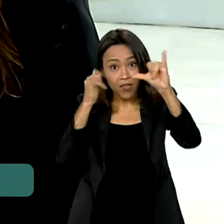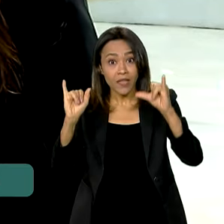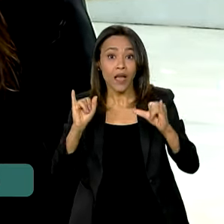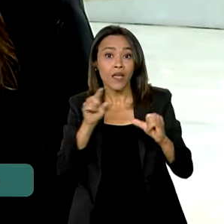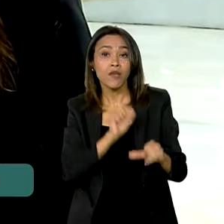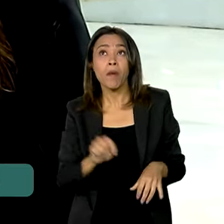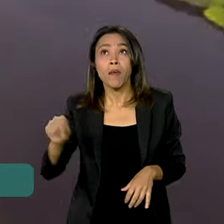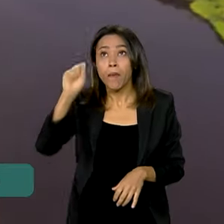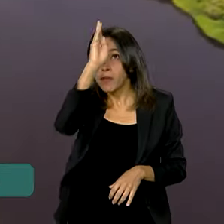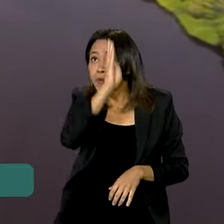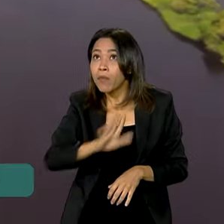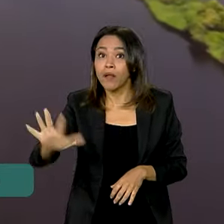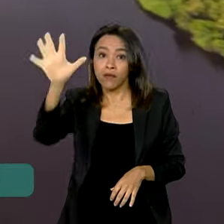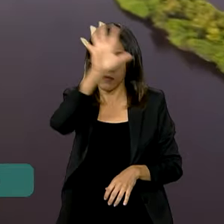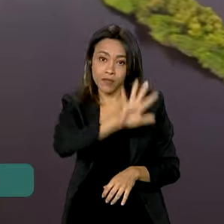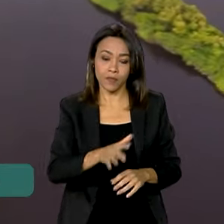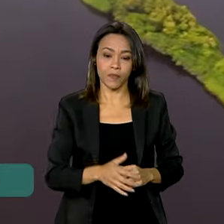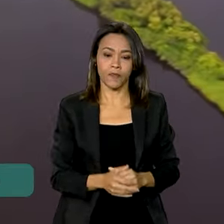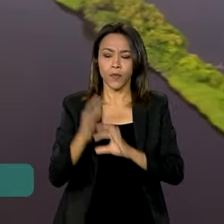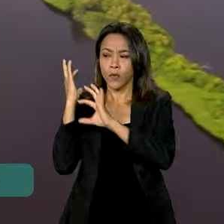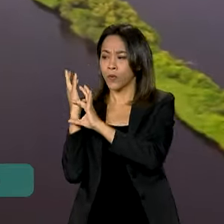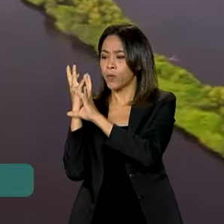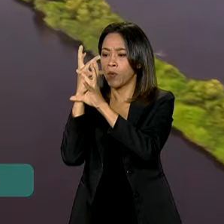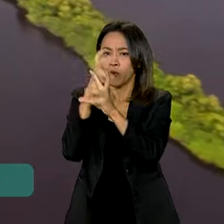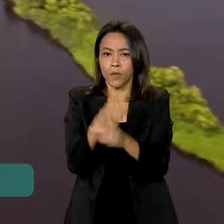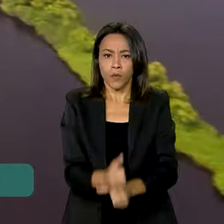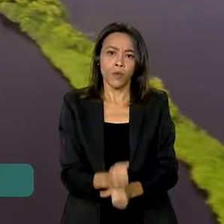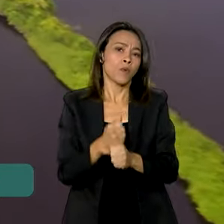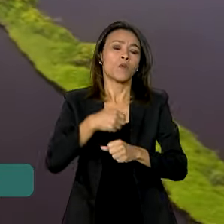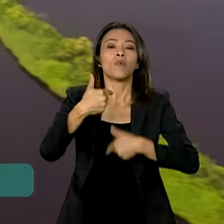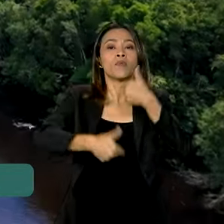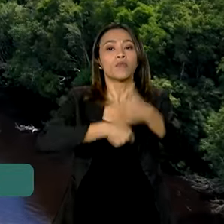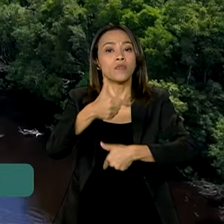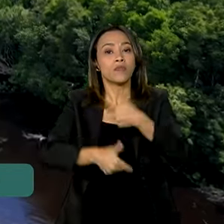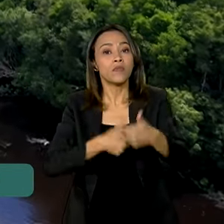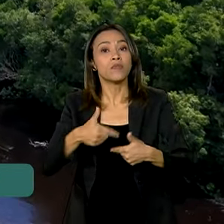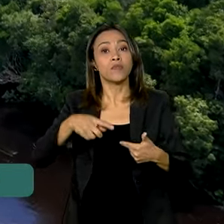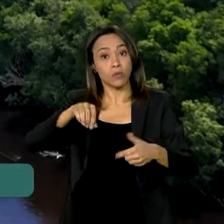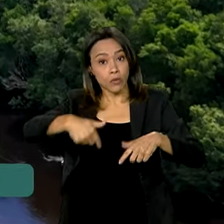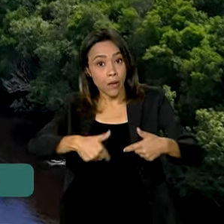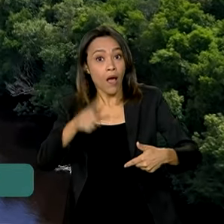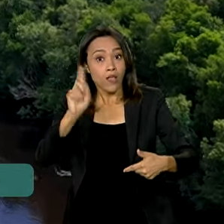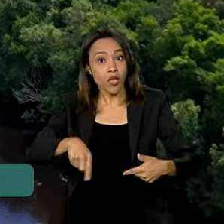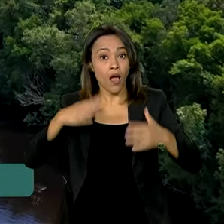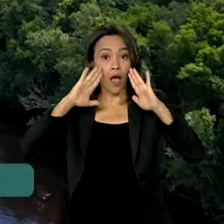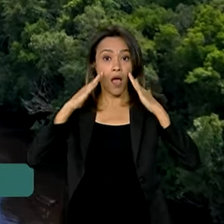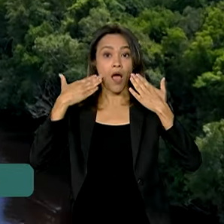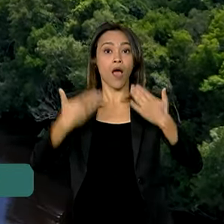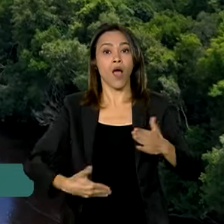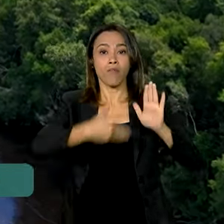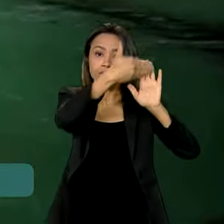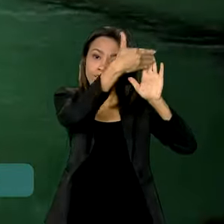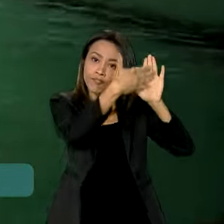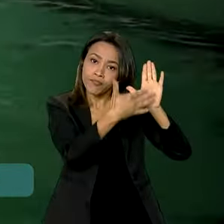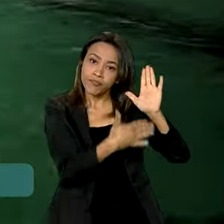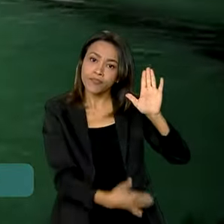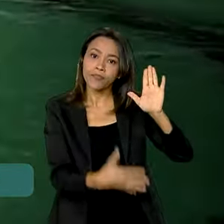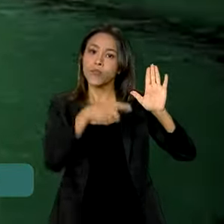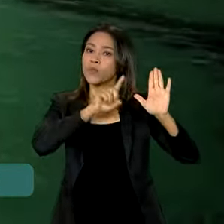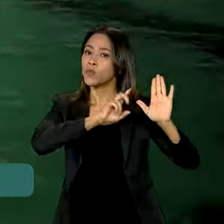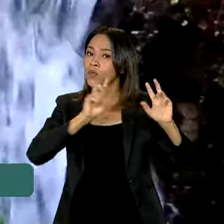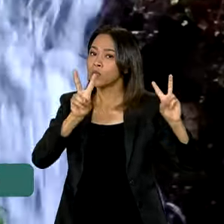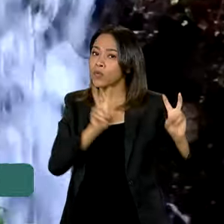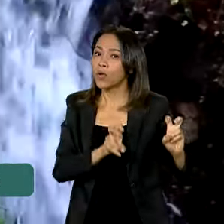pontos do país. Um balanço das ações do Ministério do Meio Ambiente e Mudança do Clima foi apresentado, como por exemplo, as